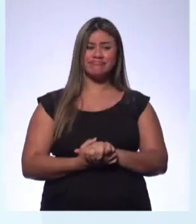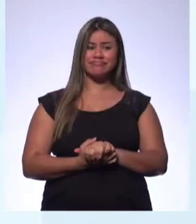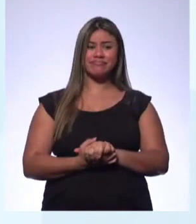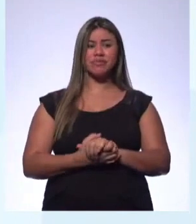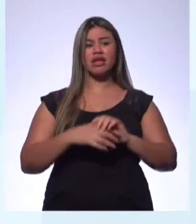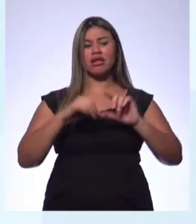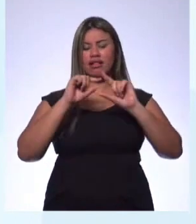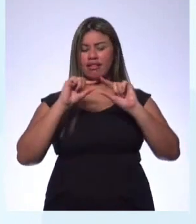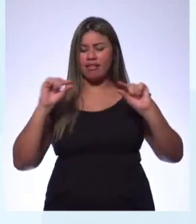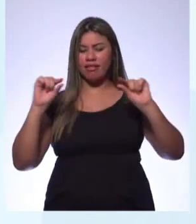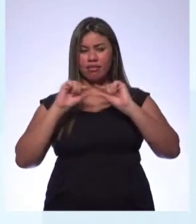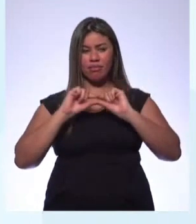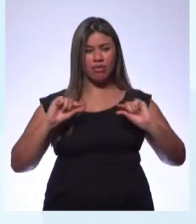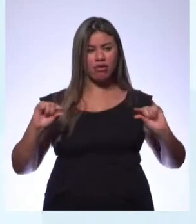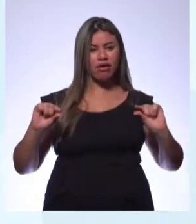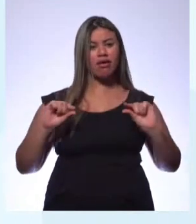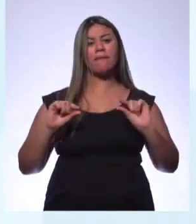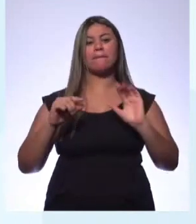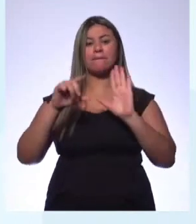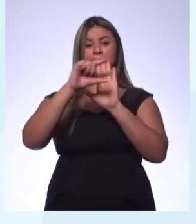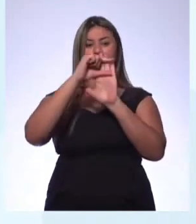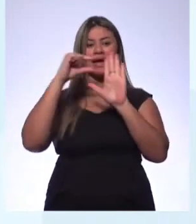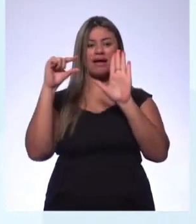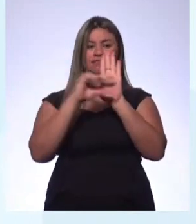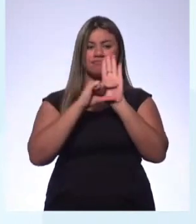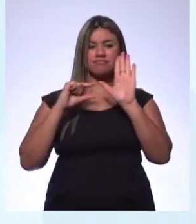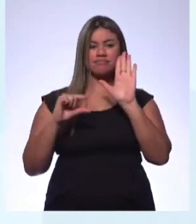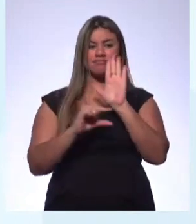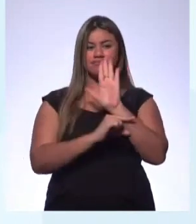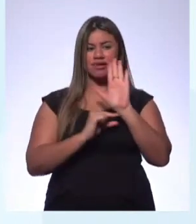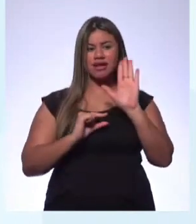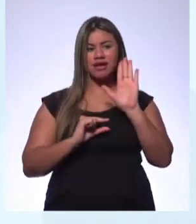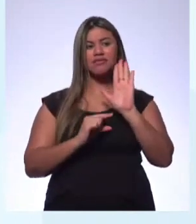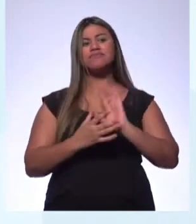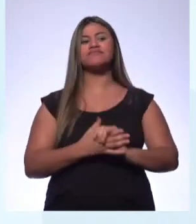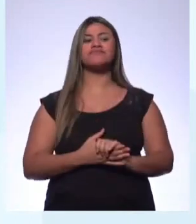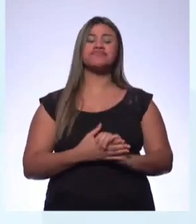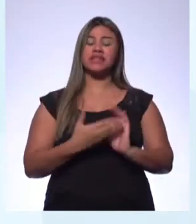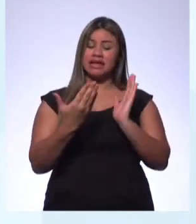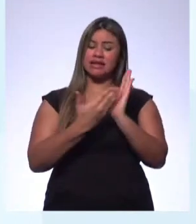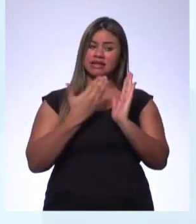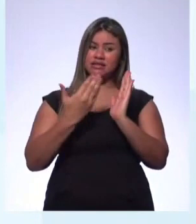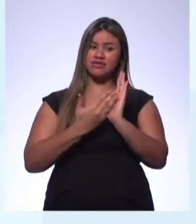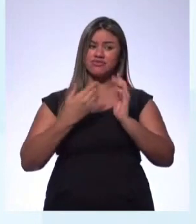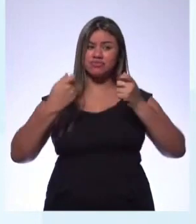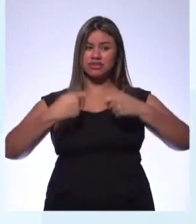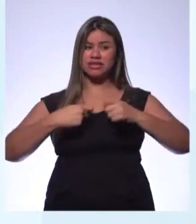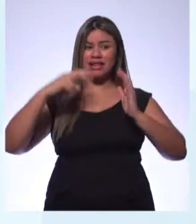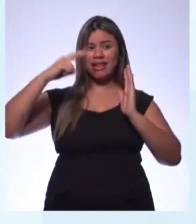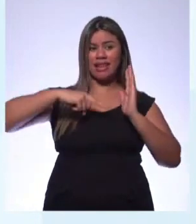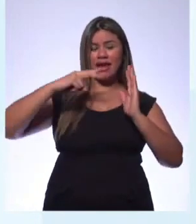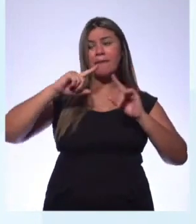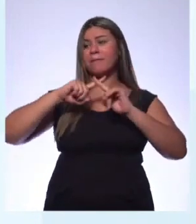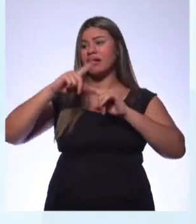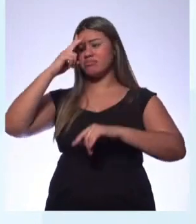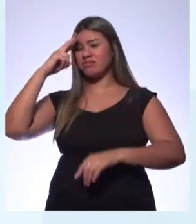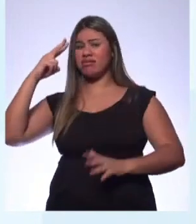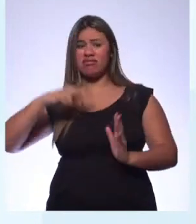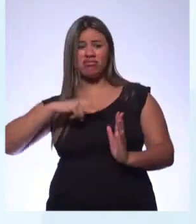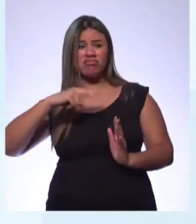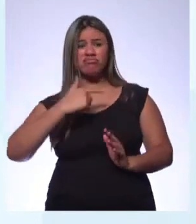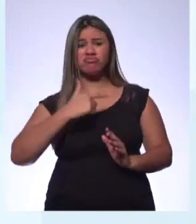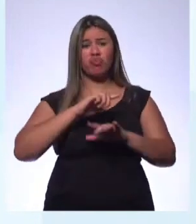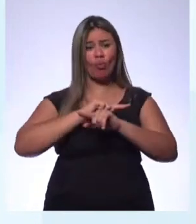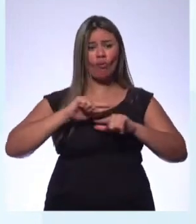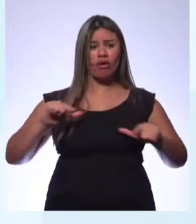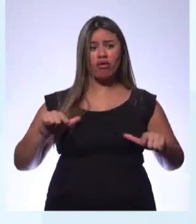após linha, parágrafo por parágrafo. Pois bem, há os livros que deveriam ser lidos por todos e não são lidos por ninguém. E esta